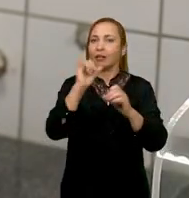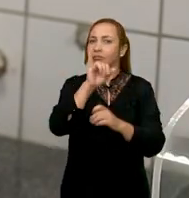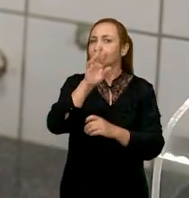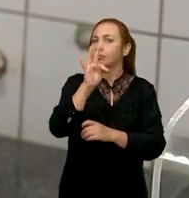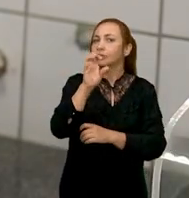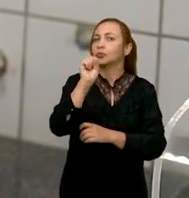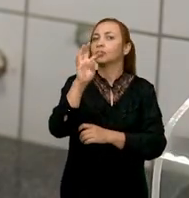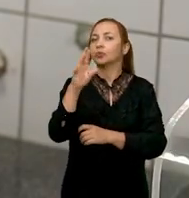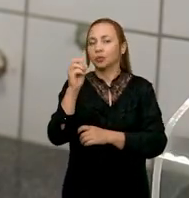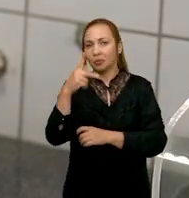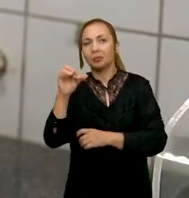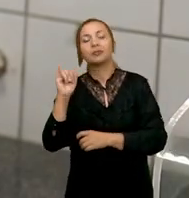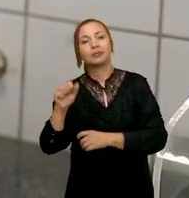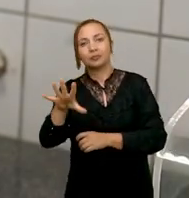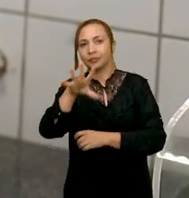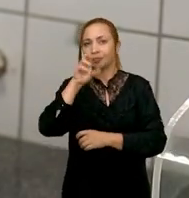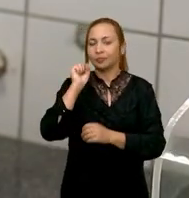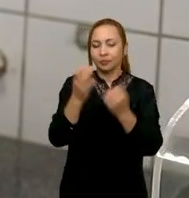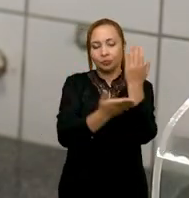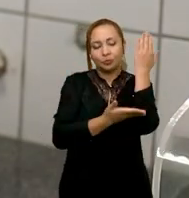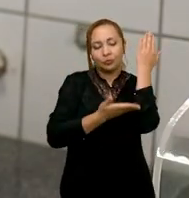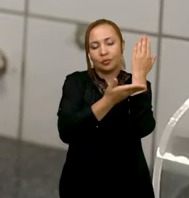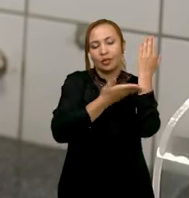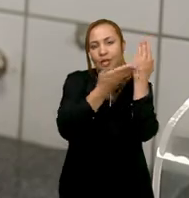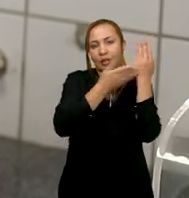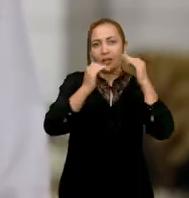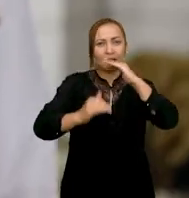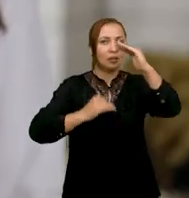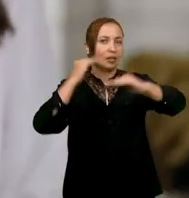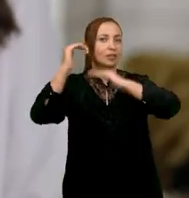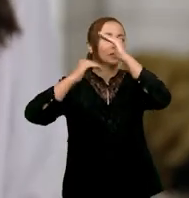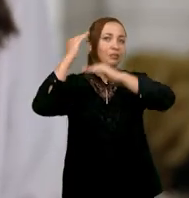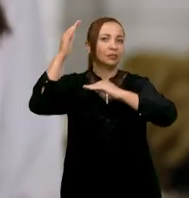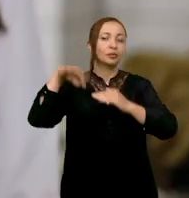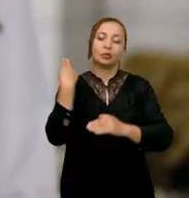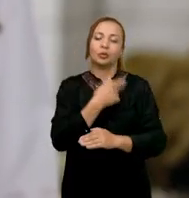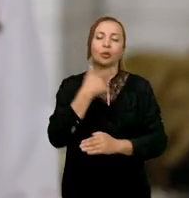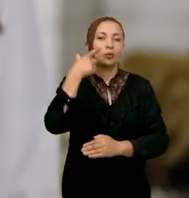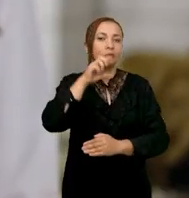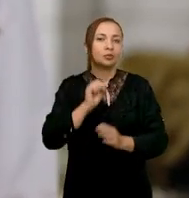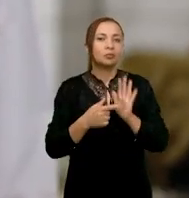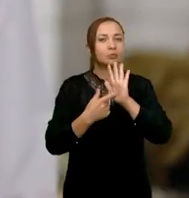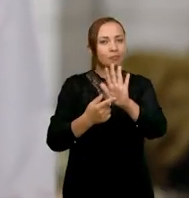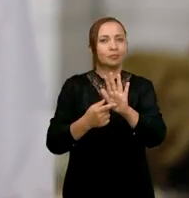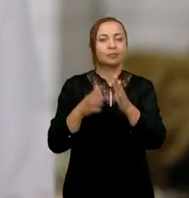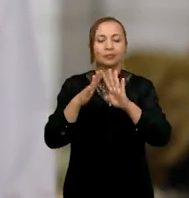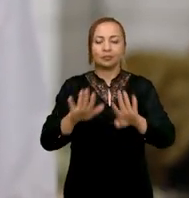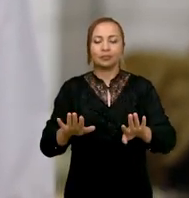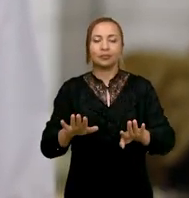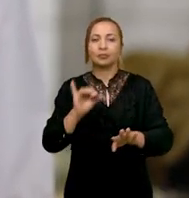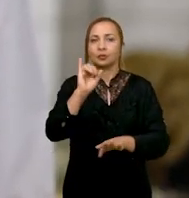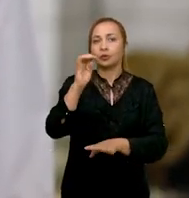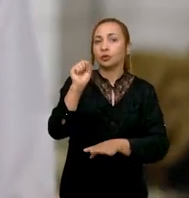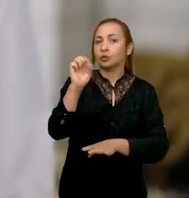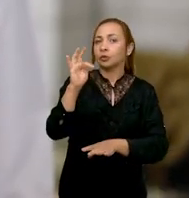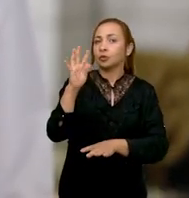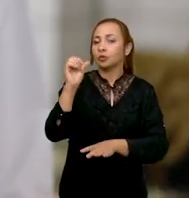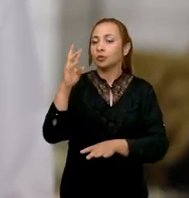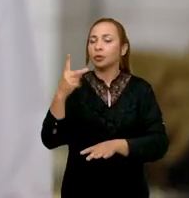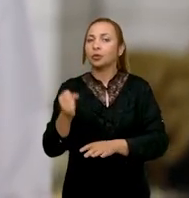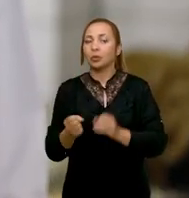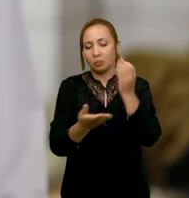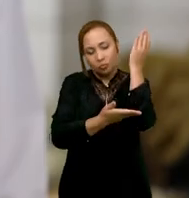isotópica do oxigênio nos anéis de crescimento. E nós conseguimos mostrar, então, que os isótopos de